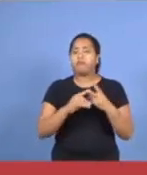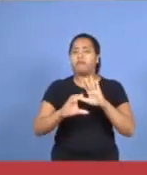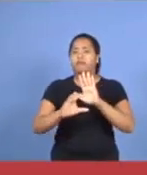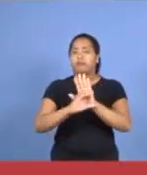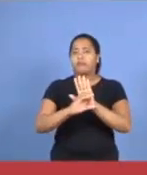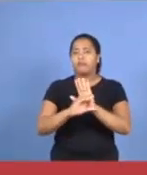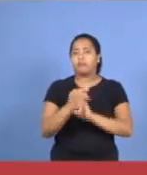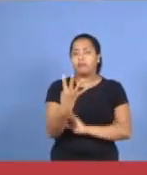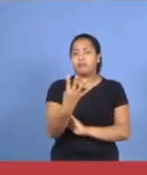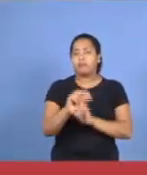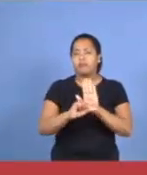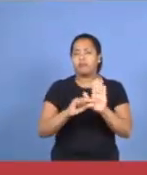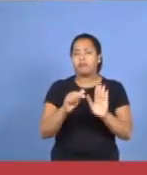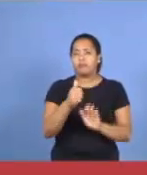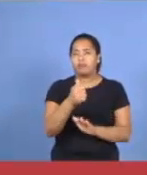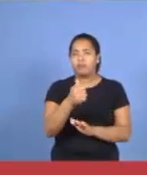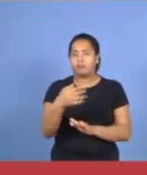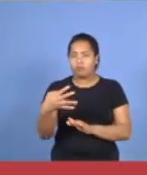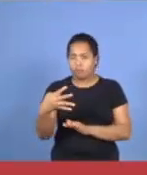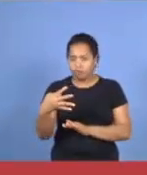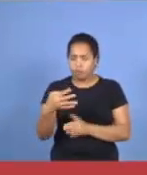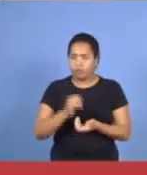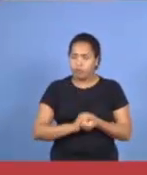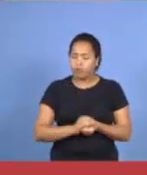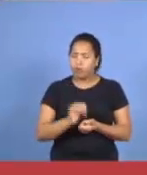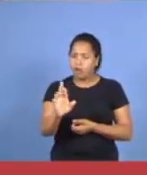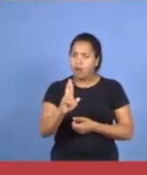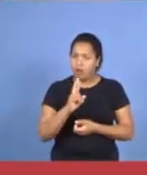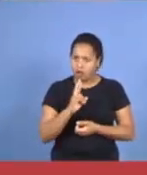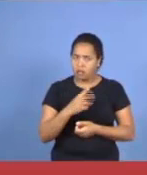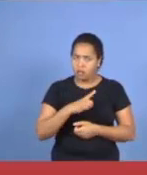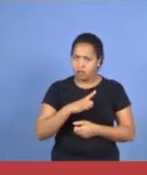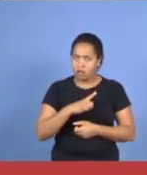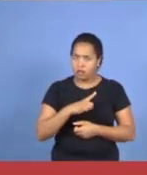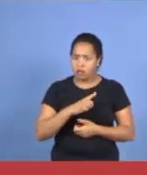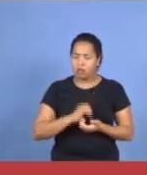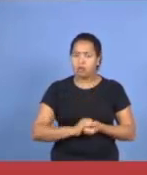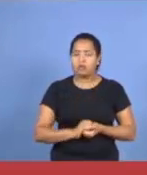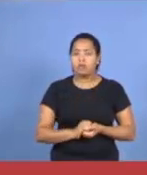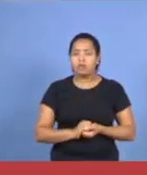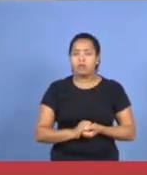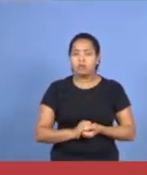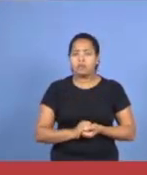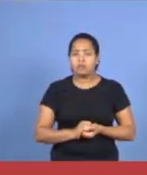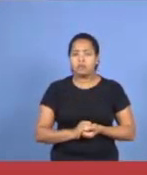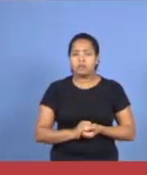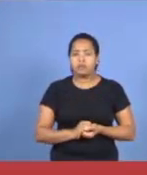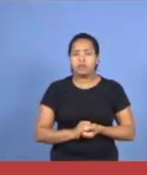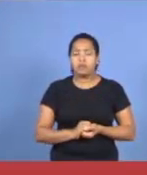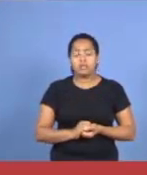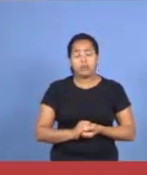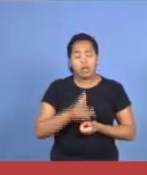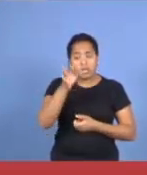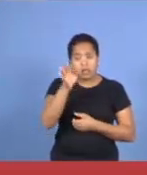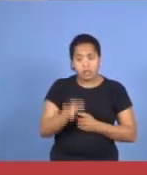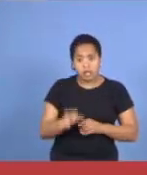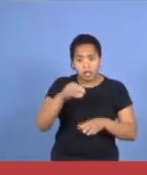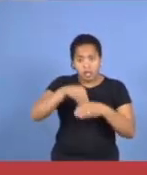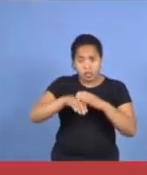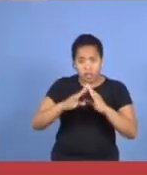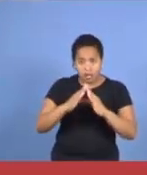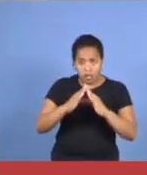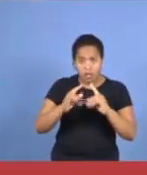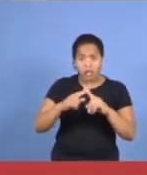verso 14. Alguém tem alguma resposta aqui? Para a igreja, irmãos, por certo, nas igrejas, já